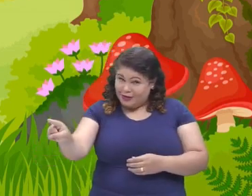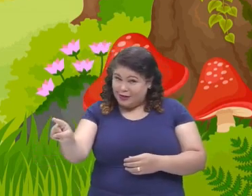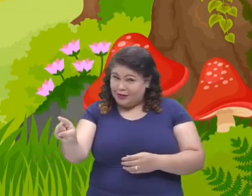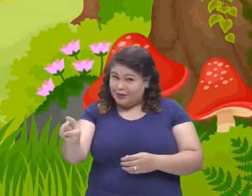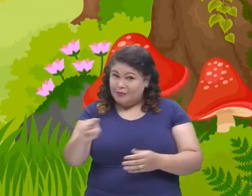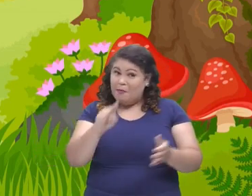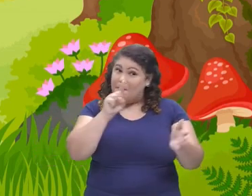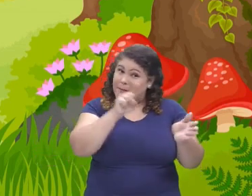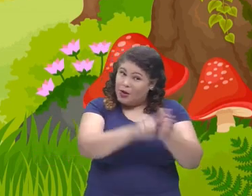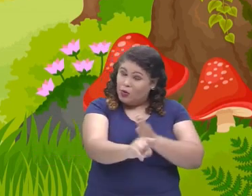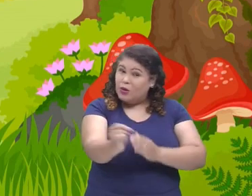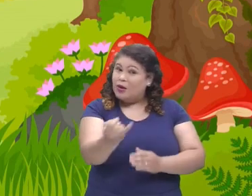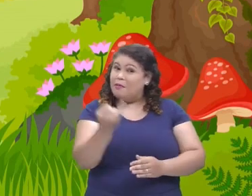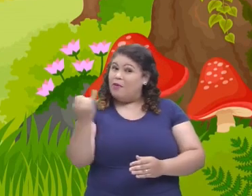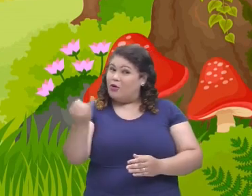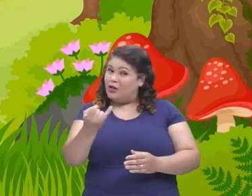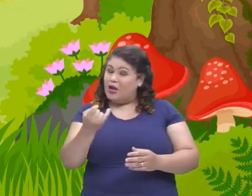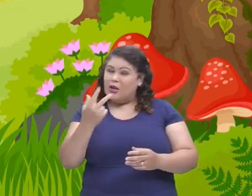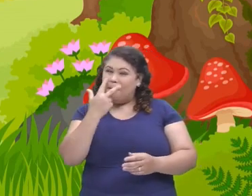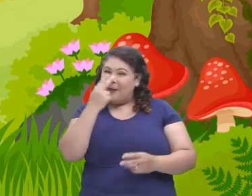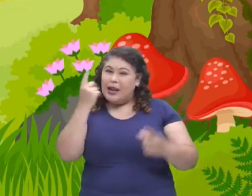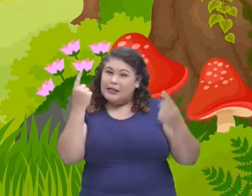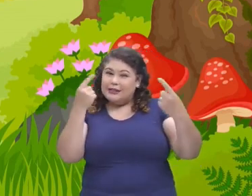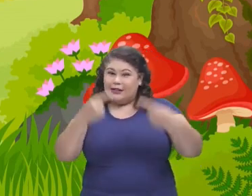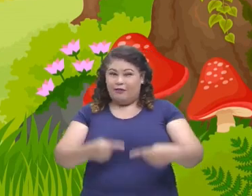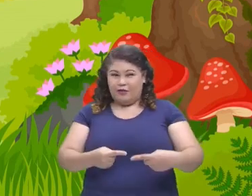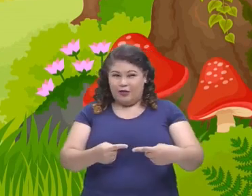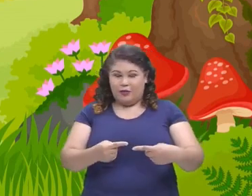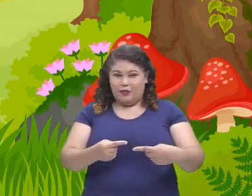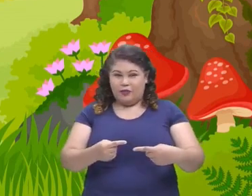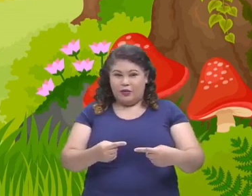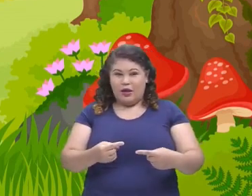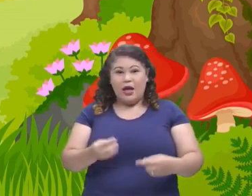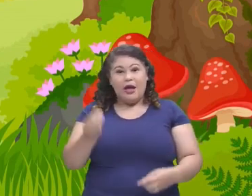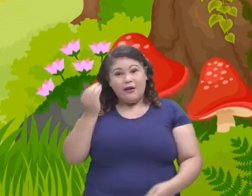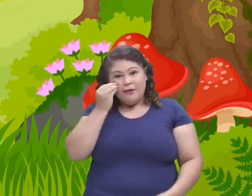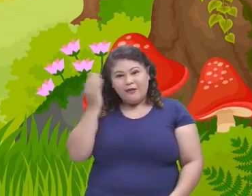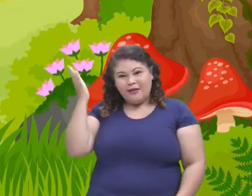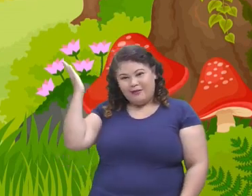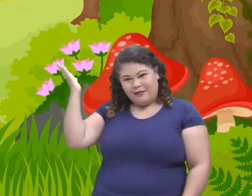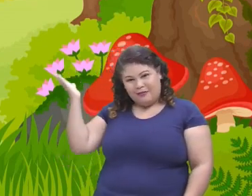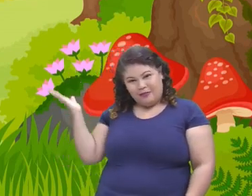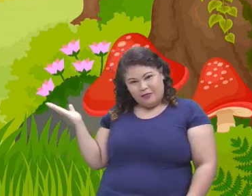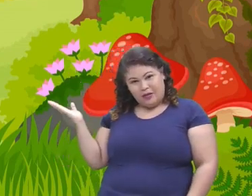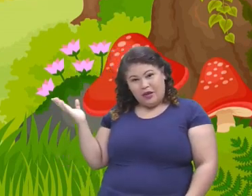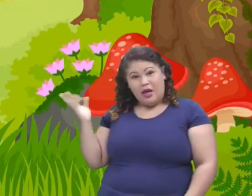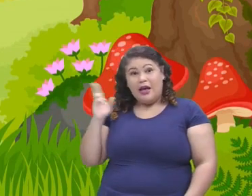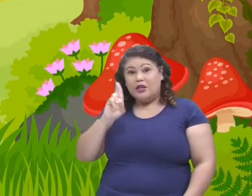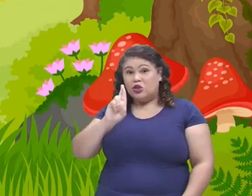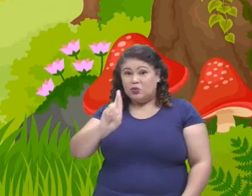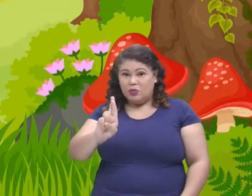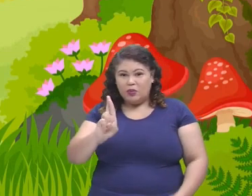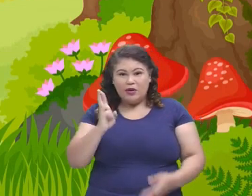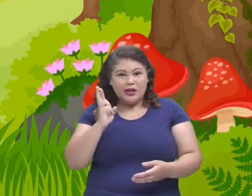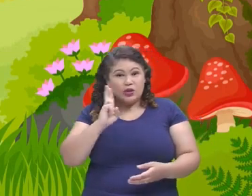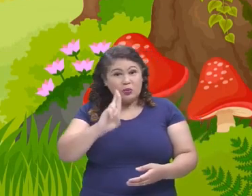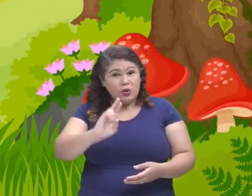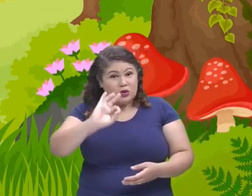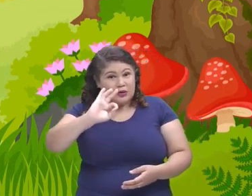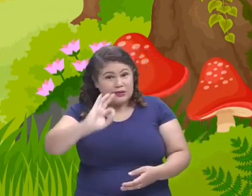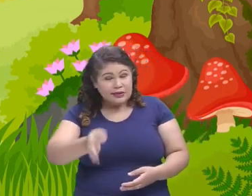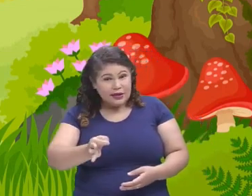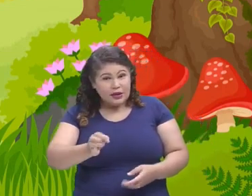desafios. E o que vai acontecer? A nossa resposta vai aparecer aqui ao lado, mas antes vai aparecer